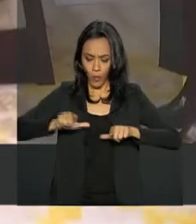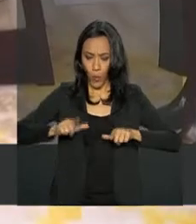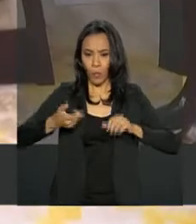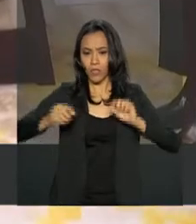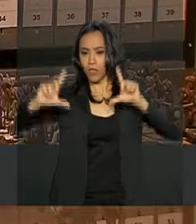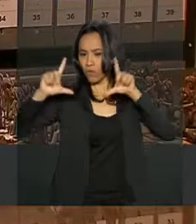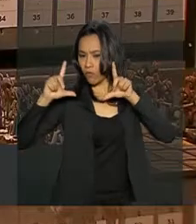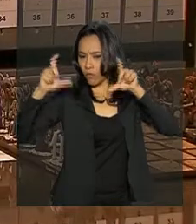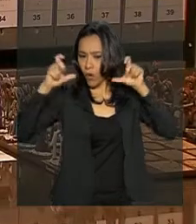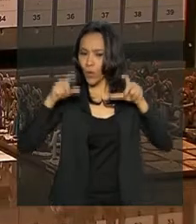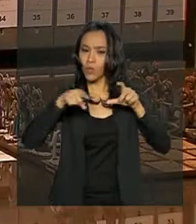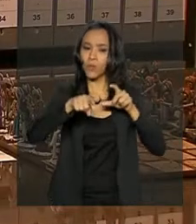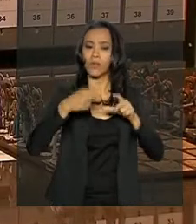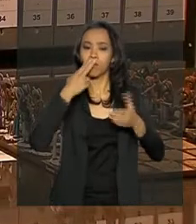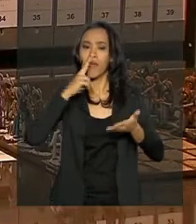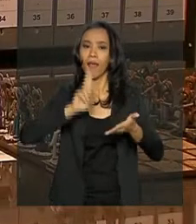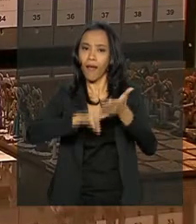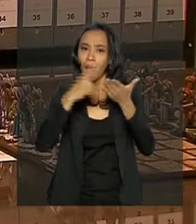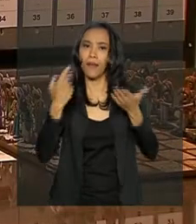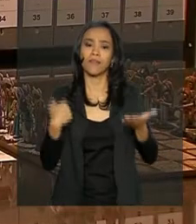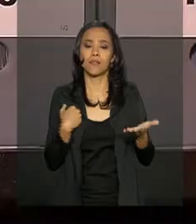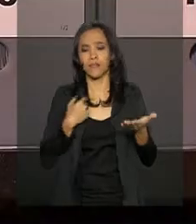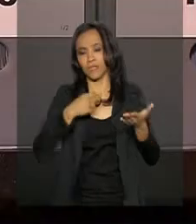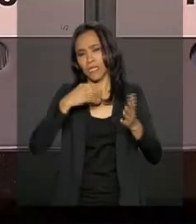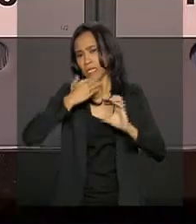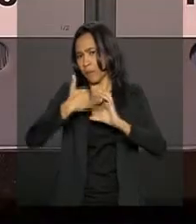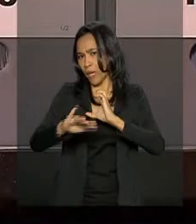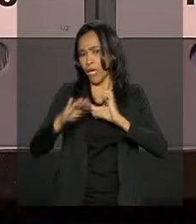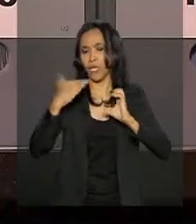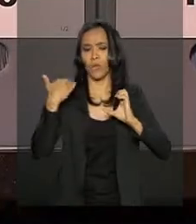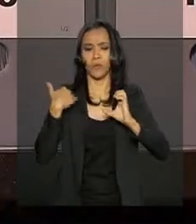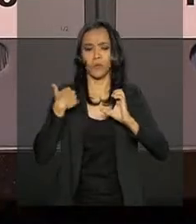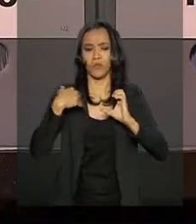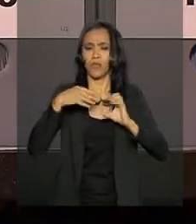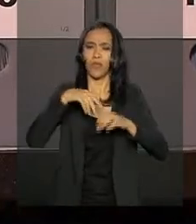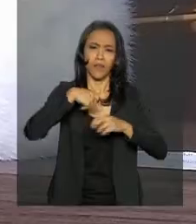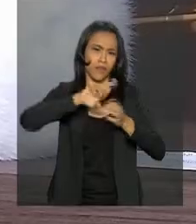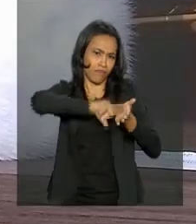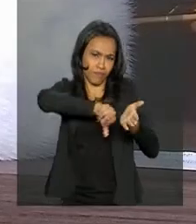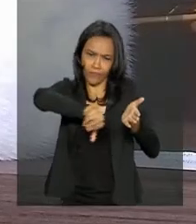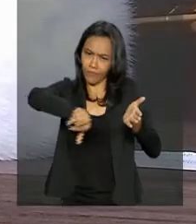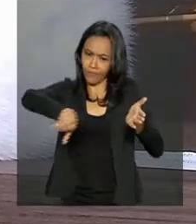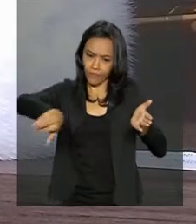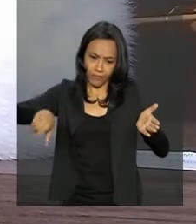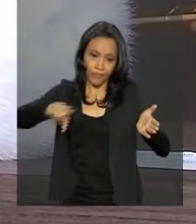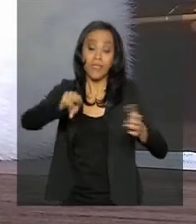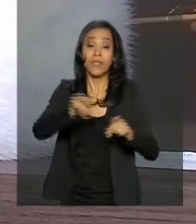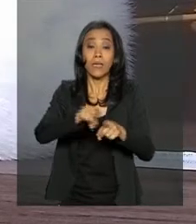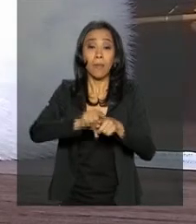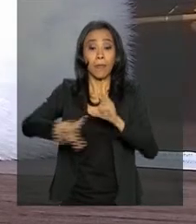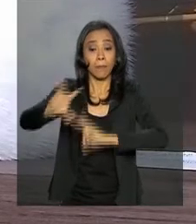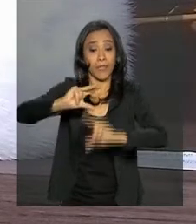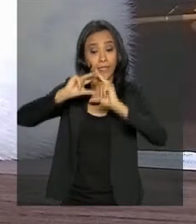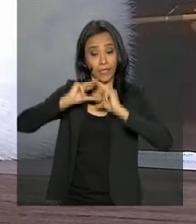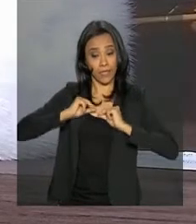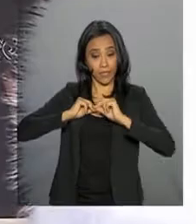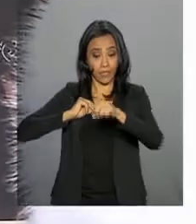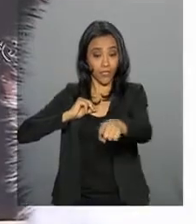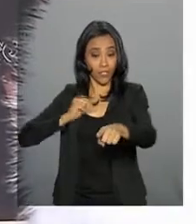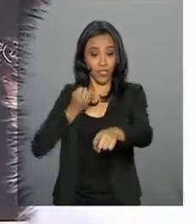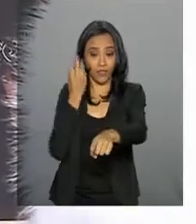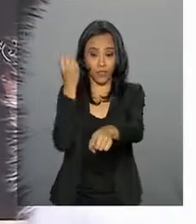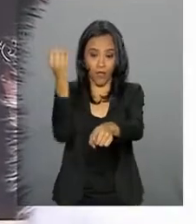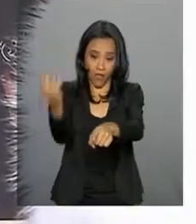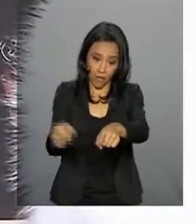fotografias, cartas, e-mails e material audiovisual, além de presentes recebidos em viagens nacionais